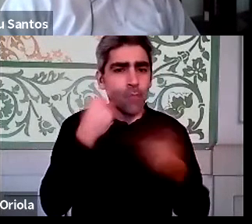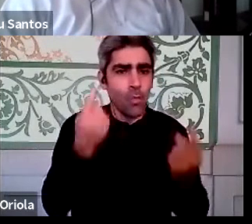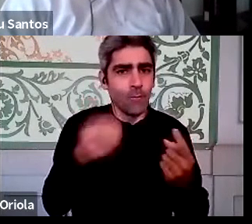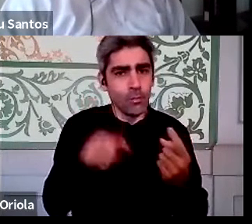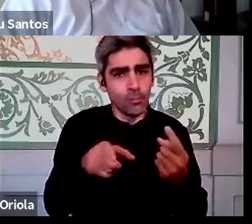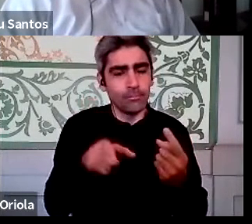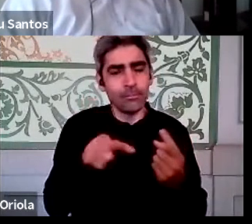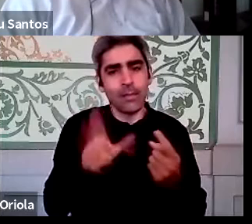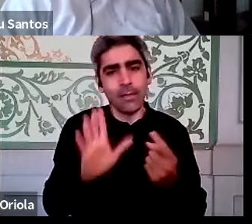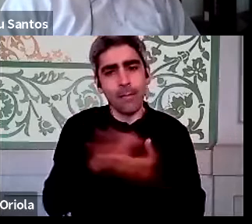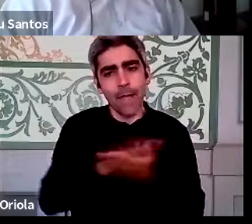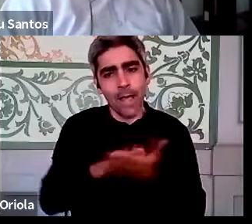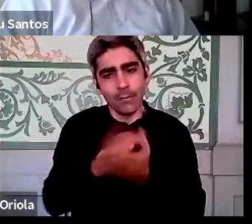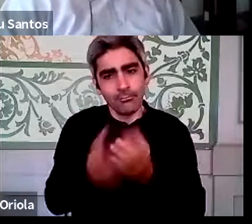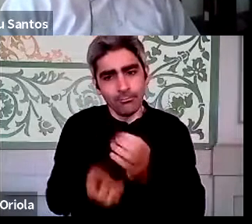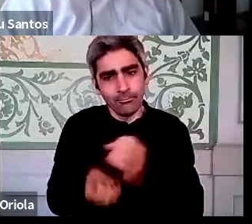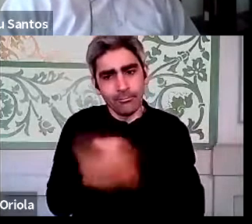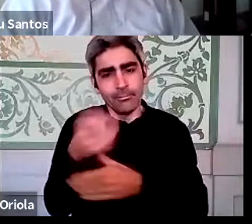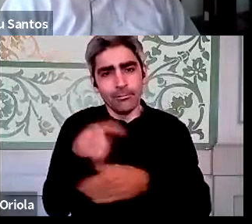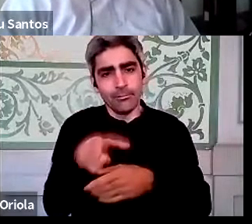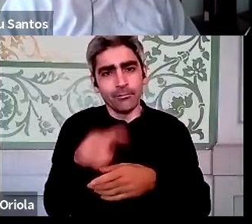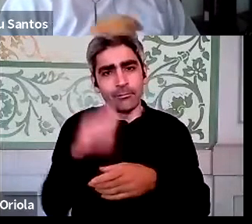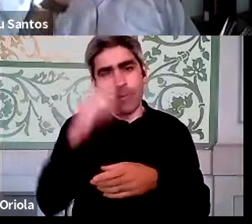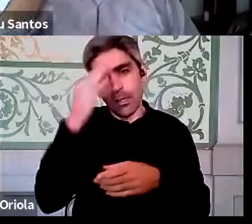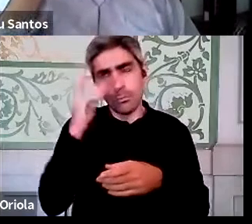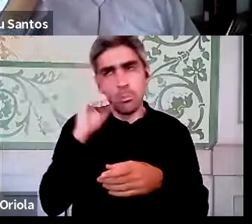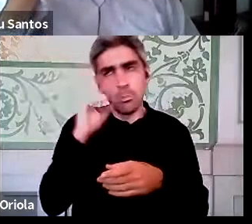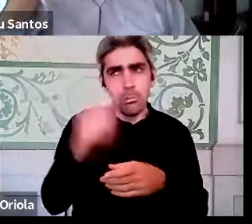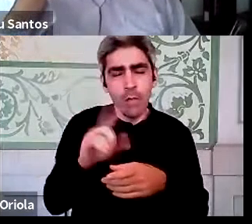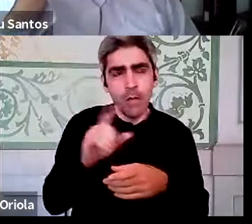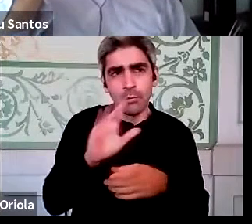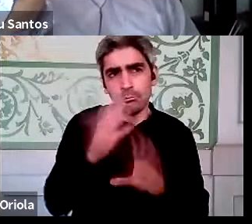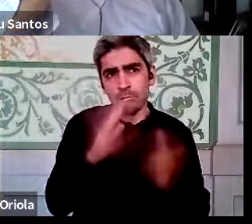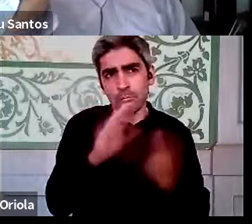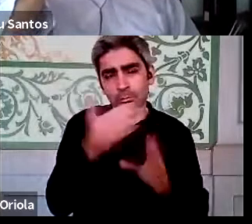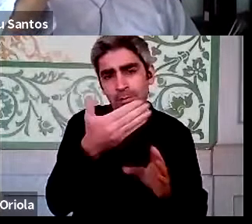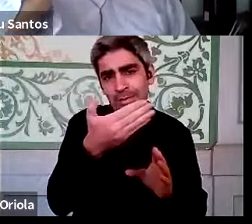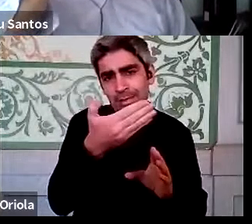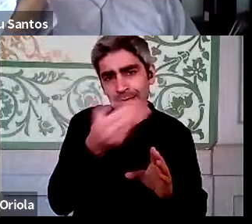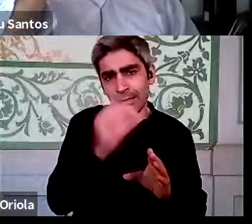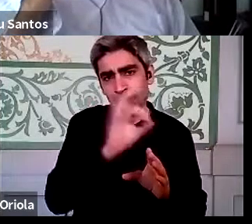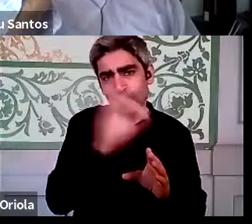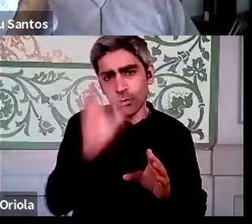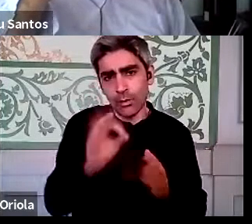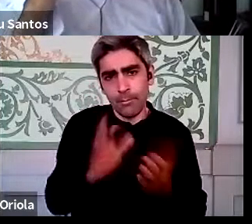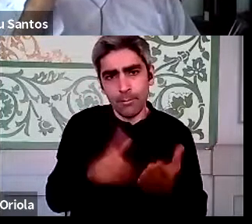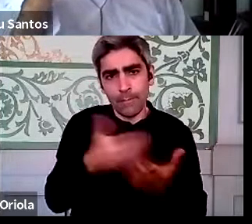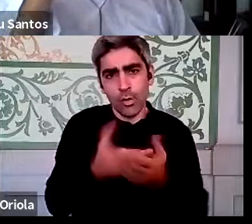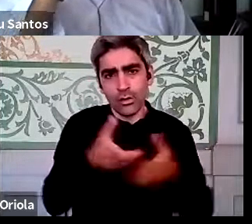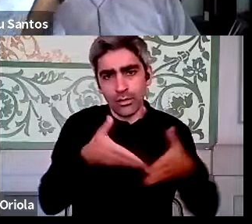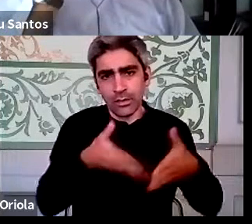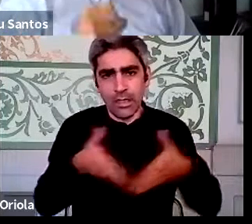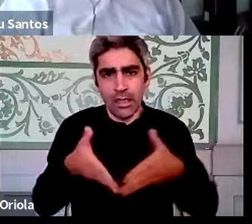ou está no origem, de, julgo eu, não ter ouvido mal, cerca de 70% das propostas que essa mesma estratégia